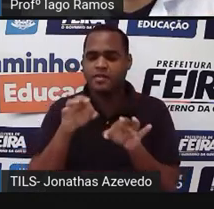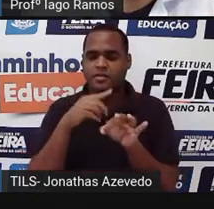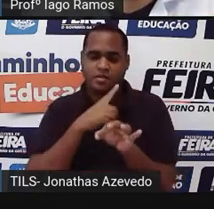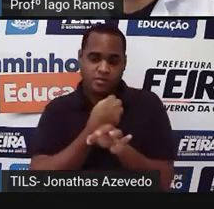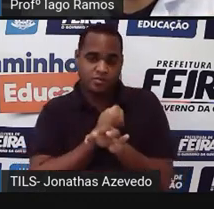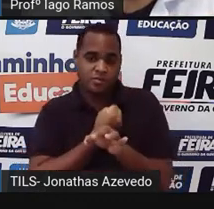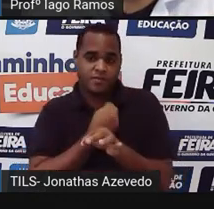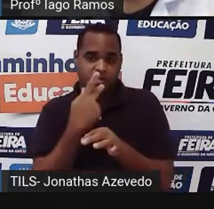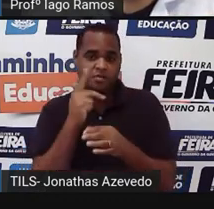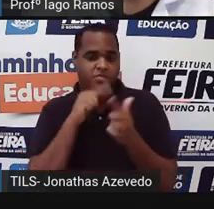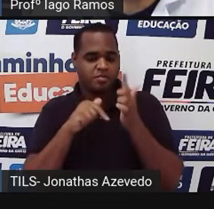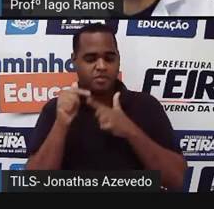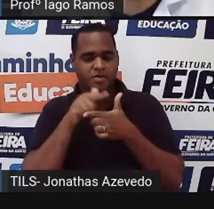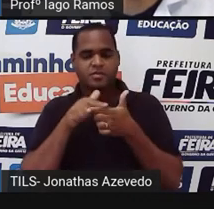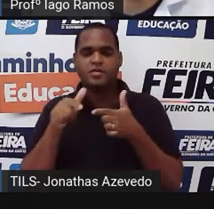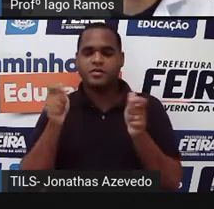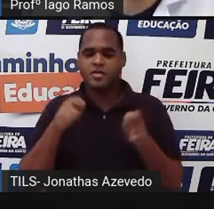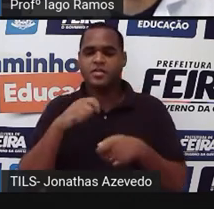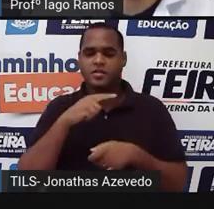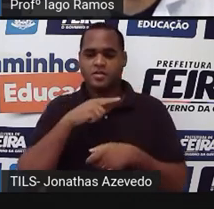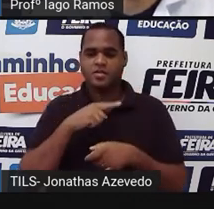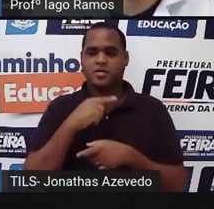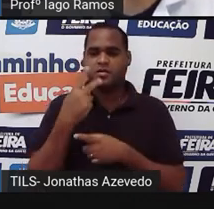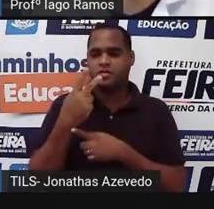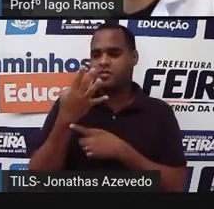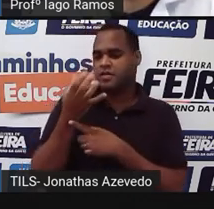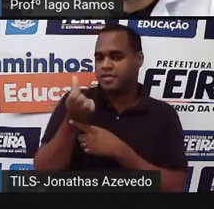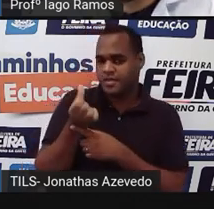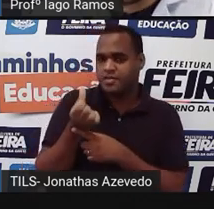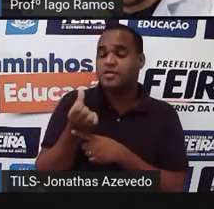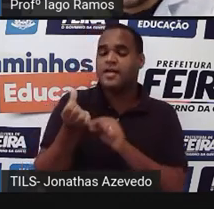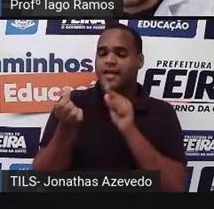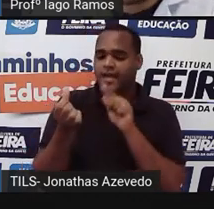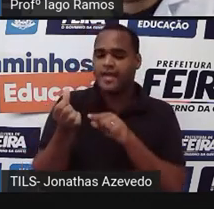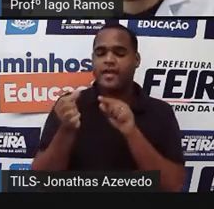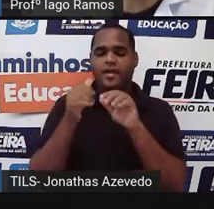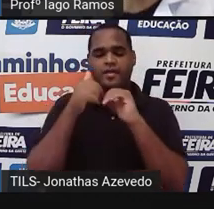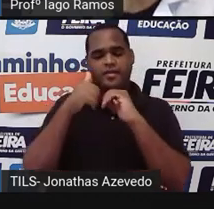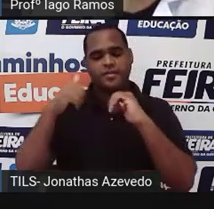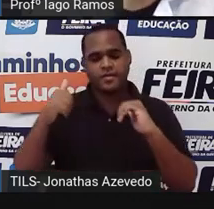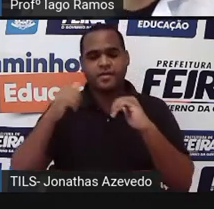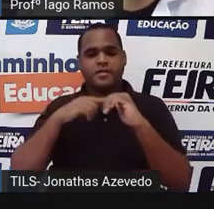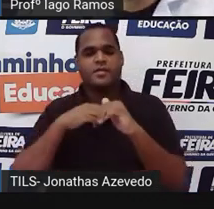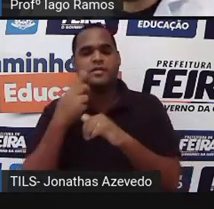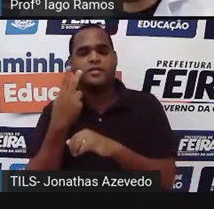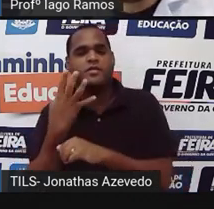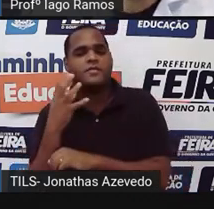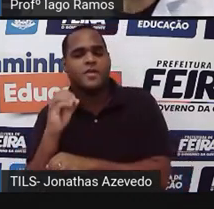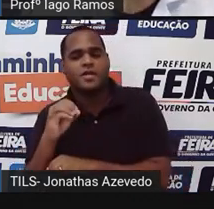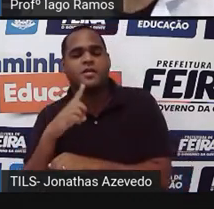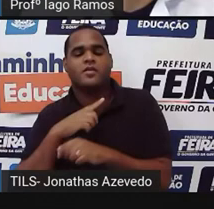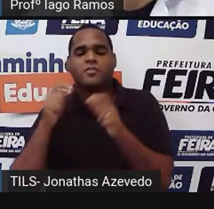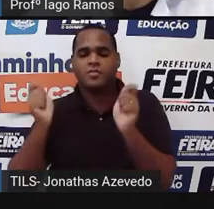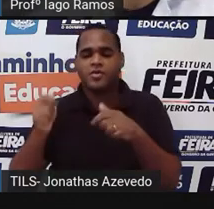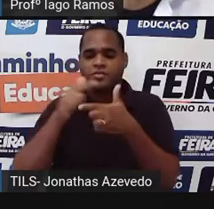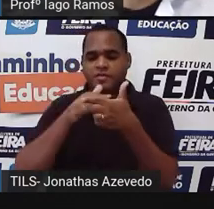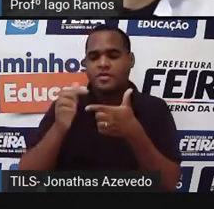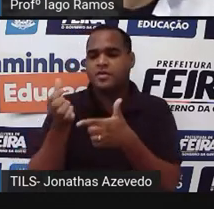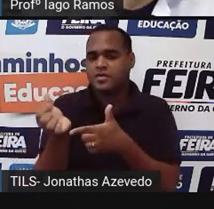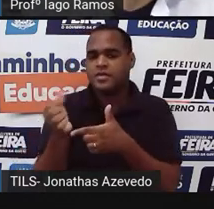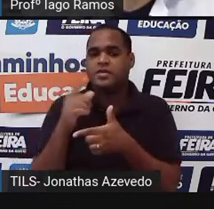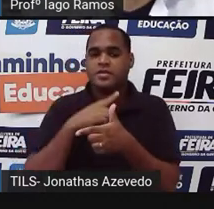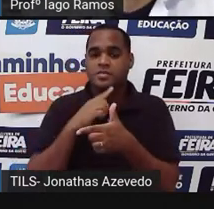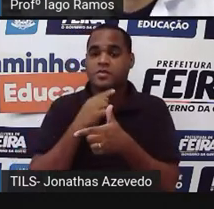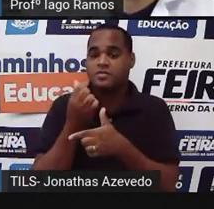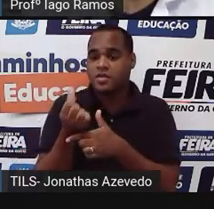número que você vai dividir então em R$246 eu separo R$240 que eu consigo dividir por seis e o